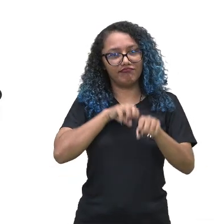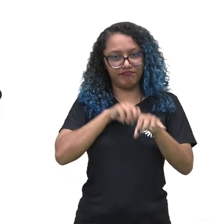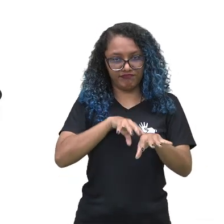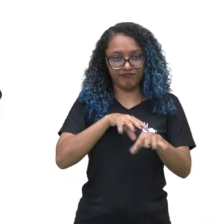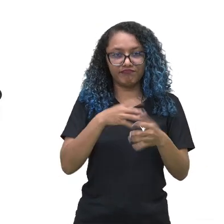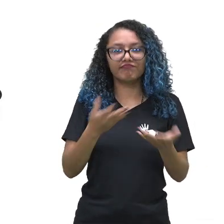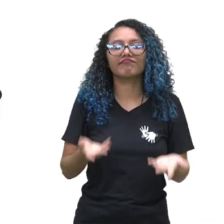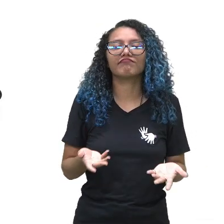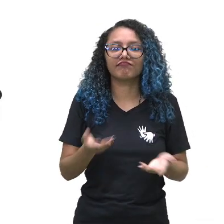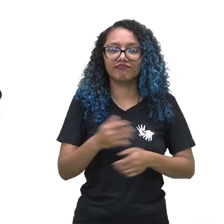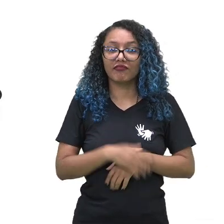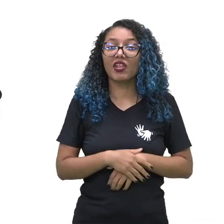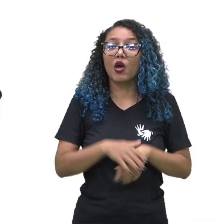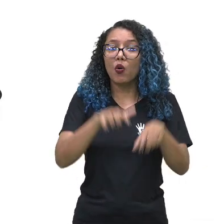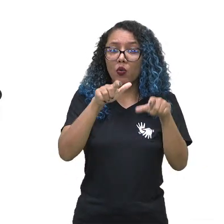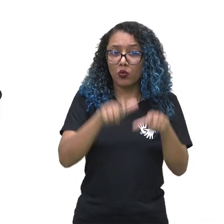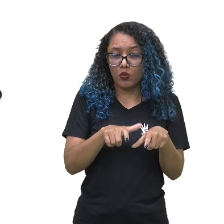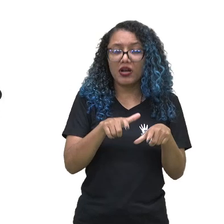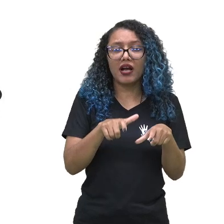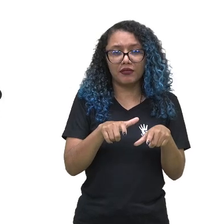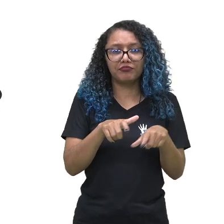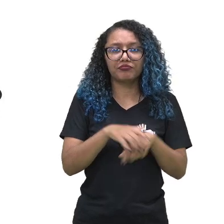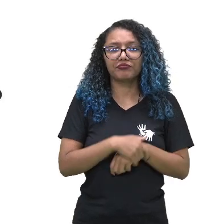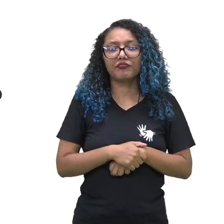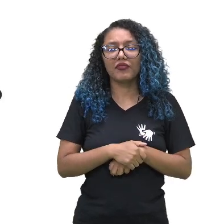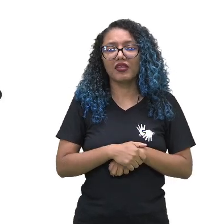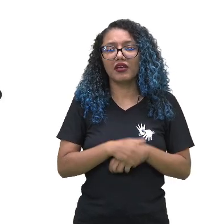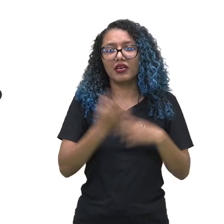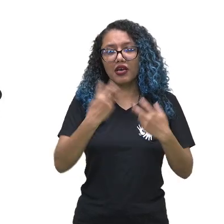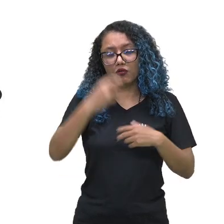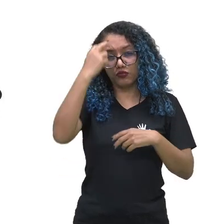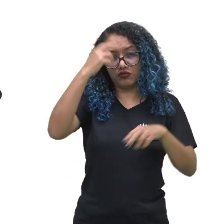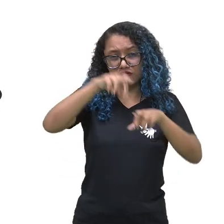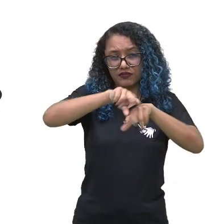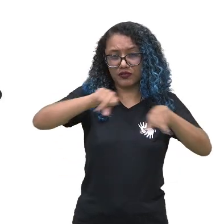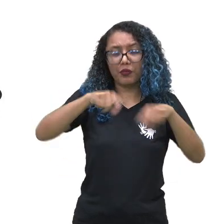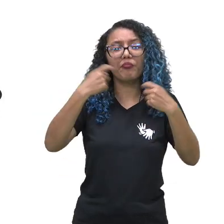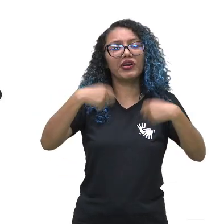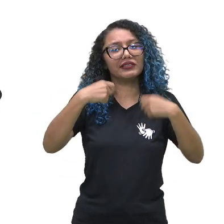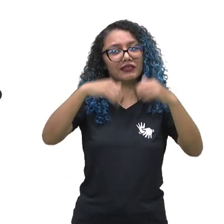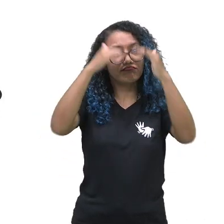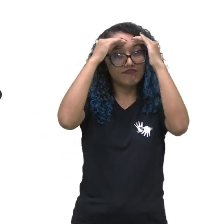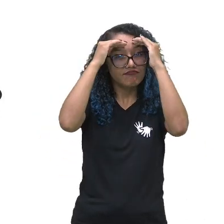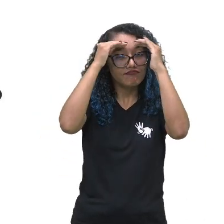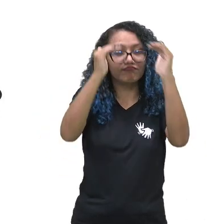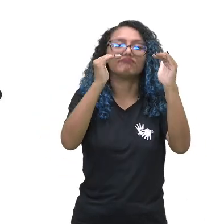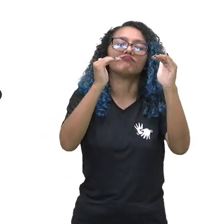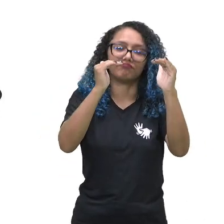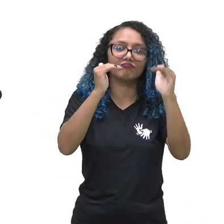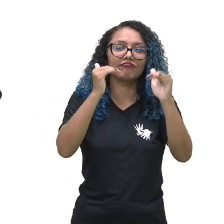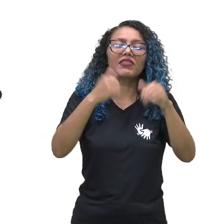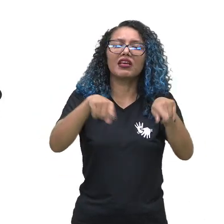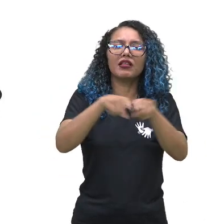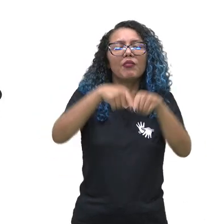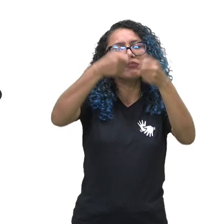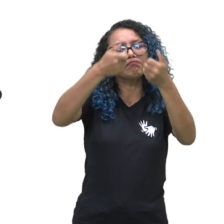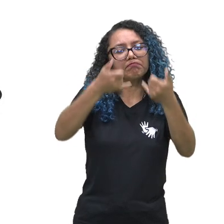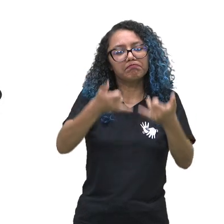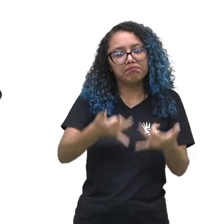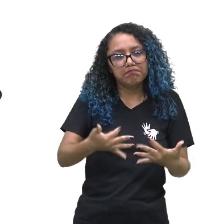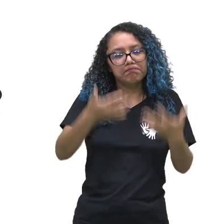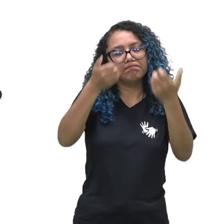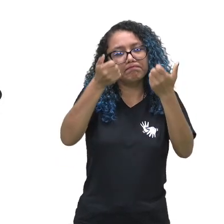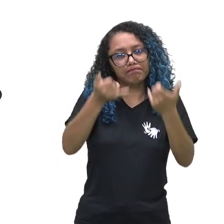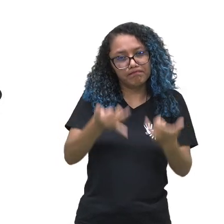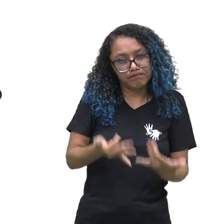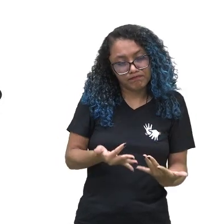onde a diversidade cultural deve ser mais respeitada, mais bem explicada, como